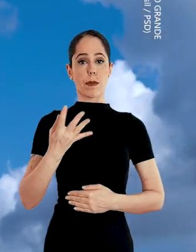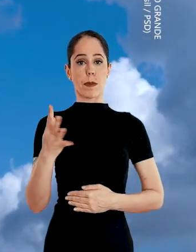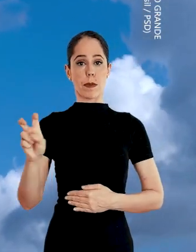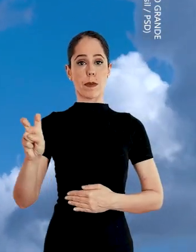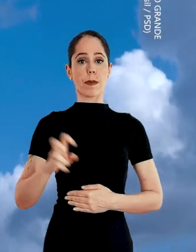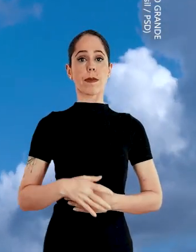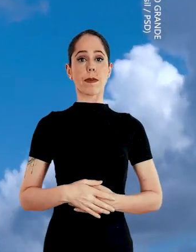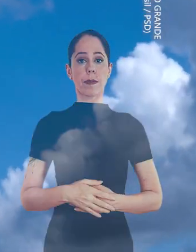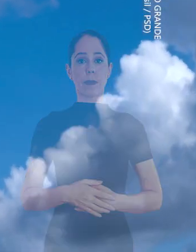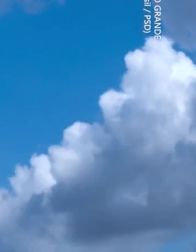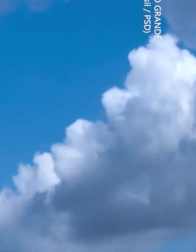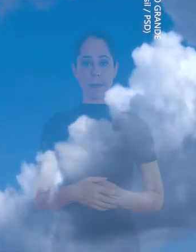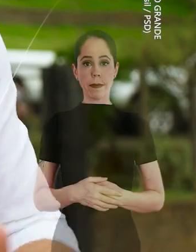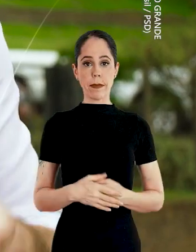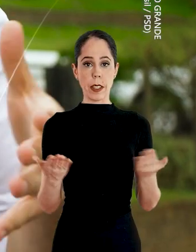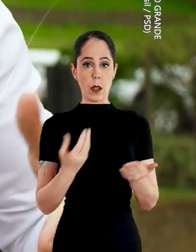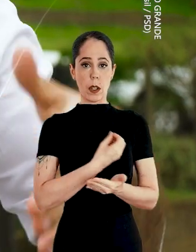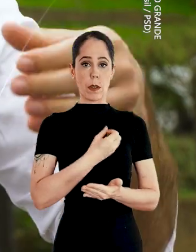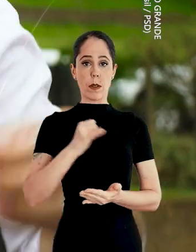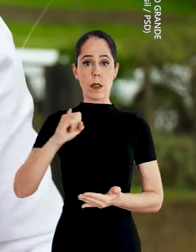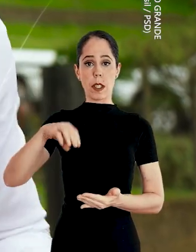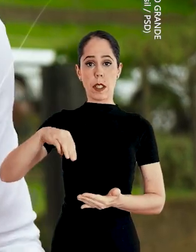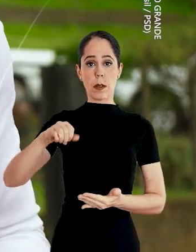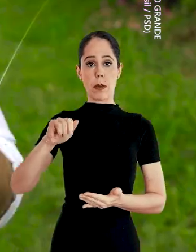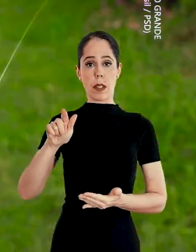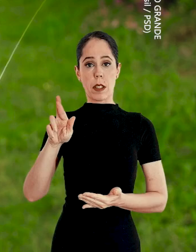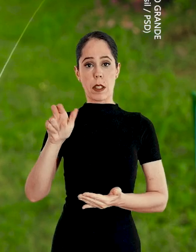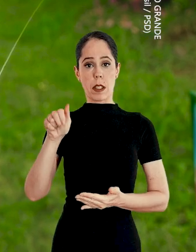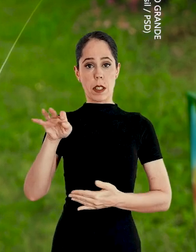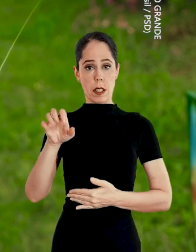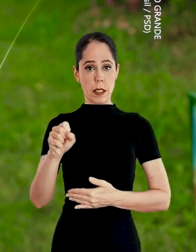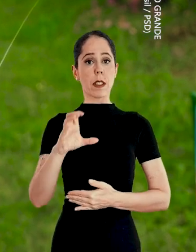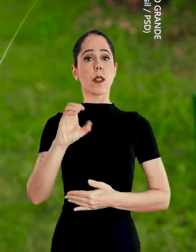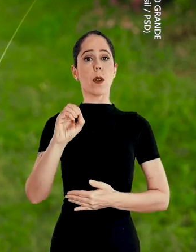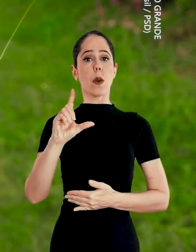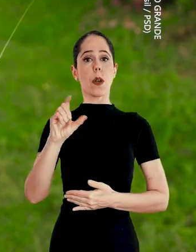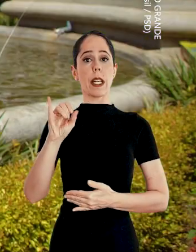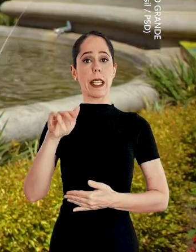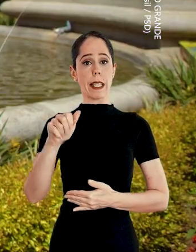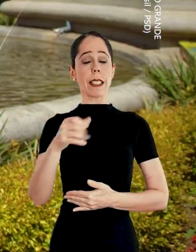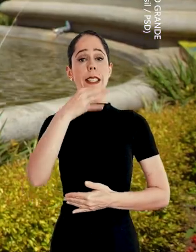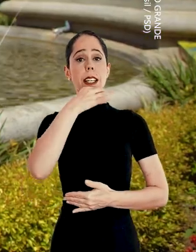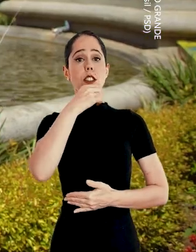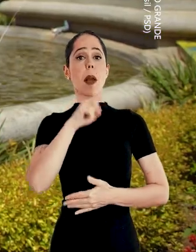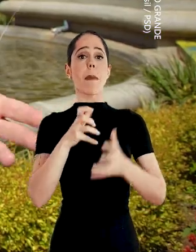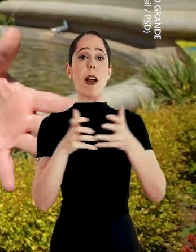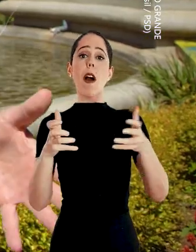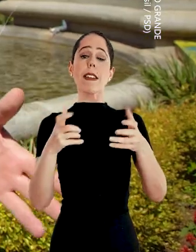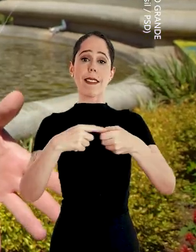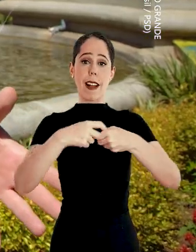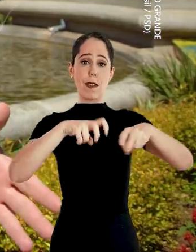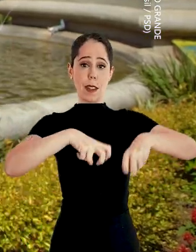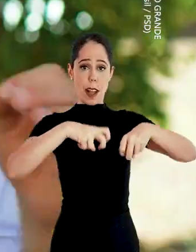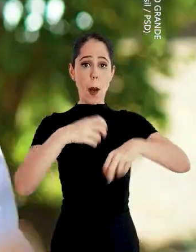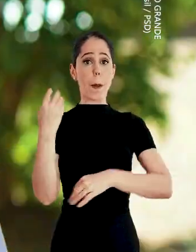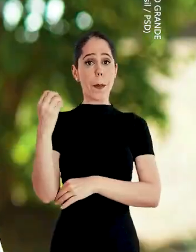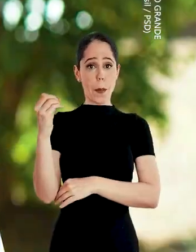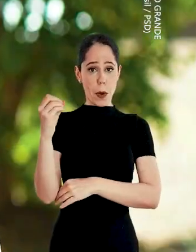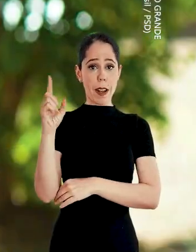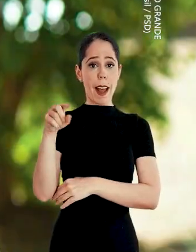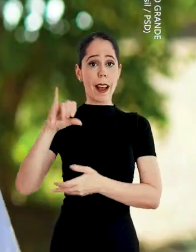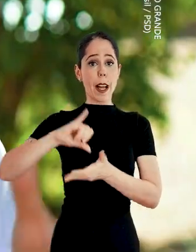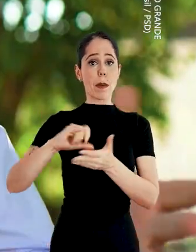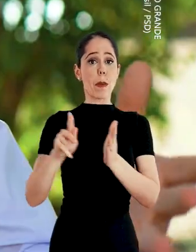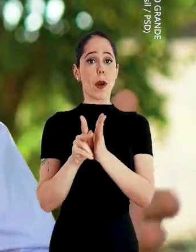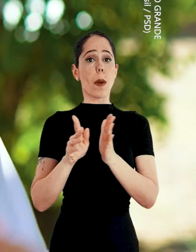Eduardo 45 Estamos em Imigrante Colinas, no Vale do Taquari Caxias do Sul, a maior cidade do interior Porto